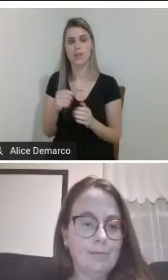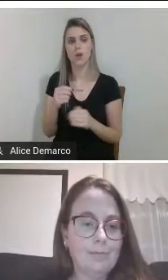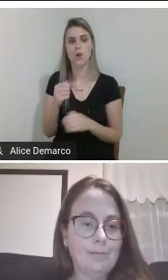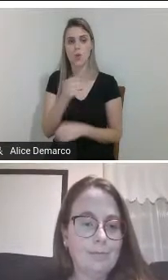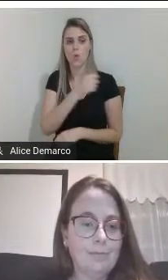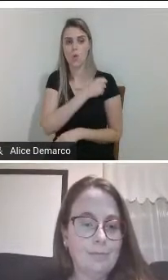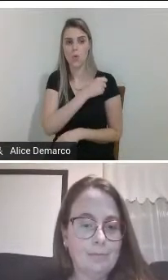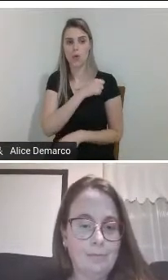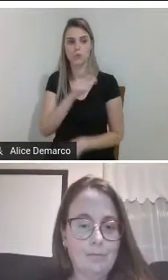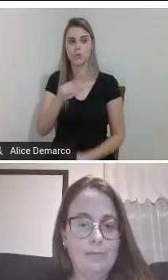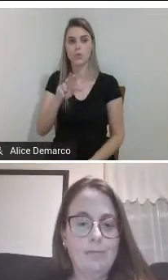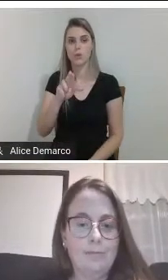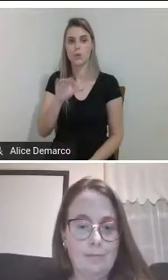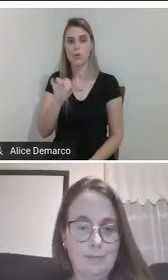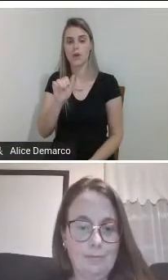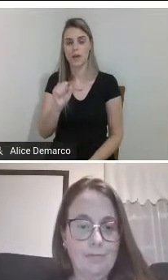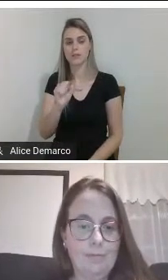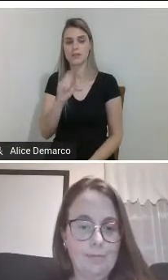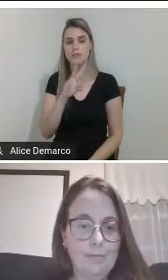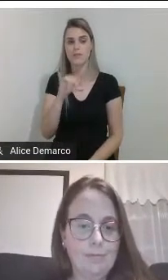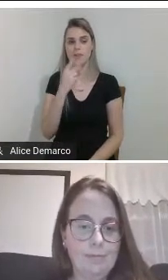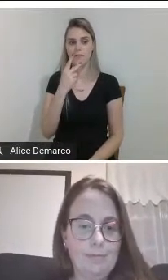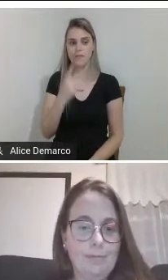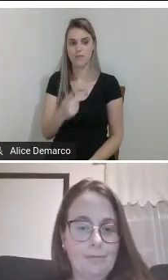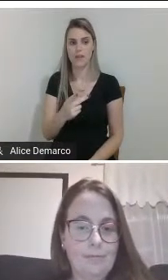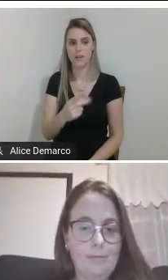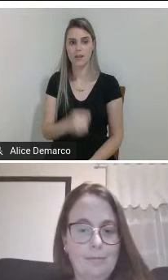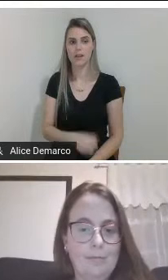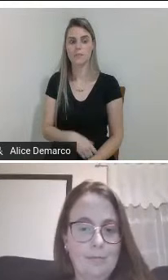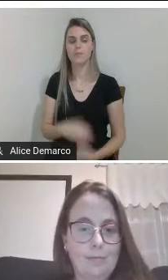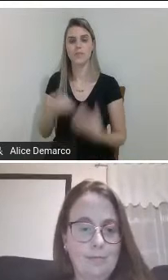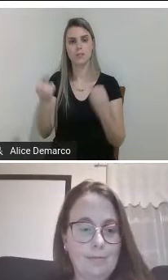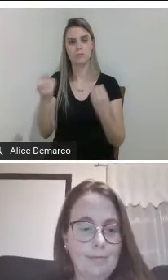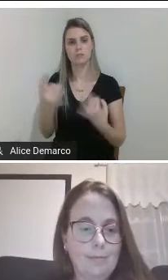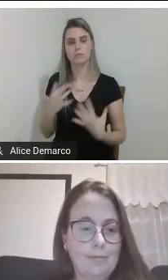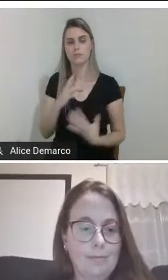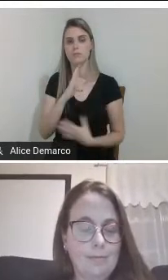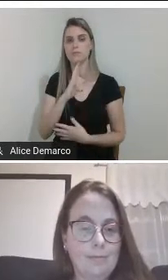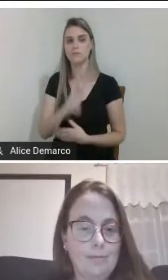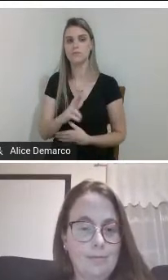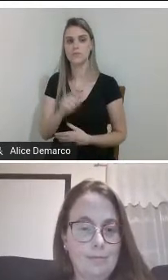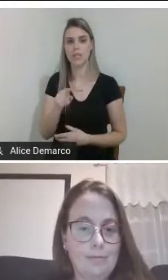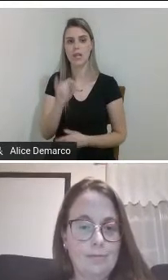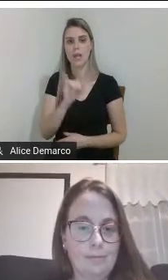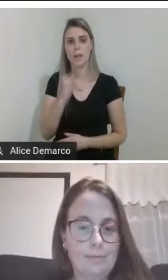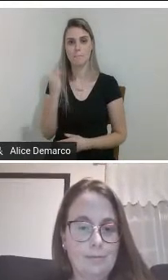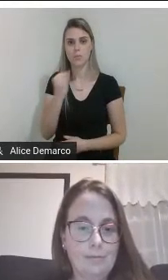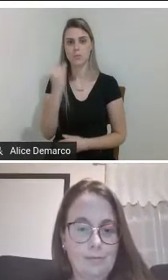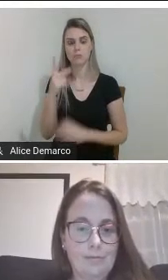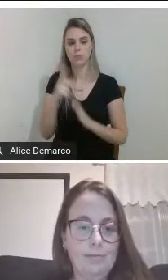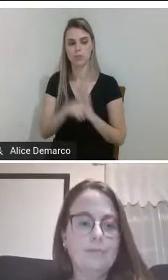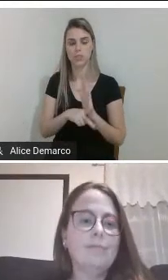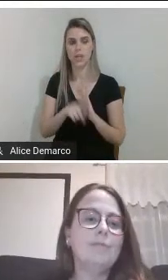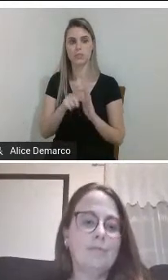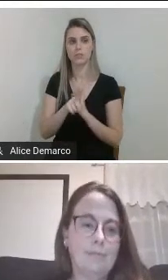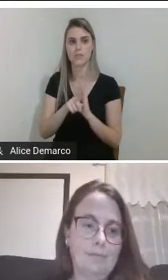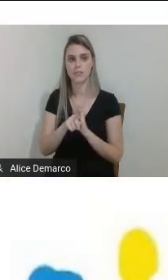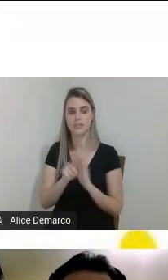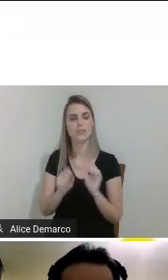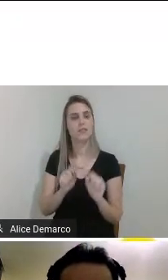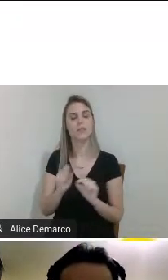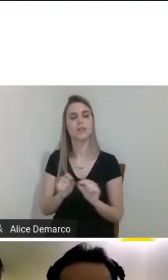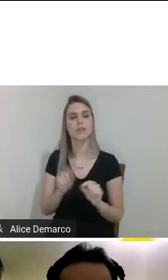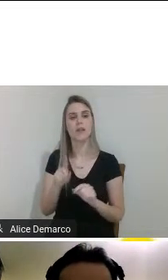Lucas Menin então ele vai estar explanando mostrando os resultados desse importante projeto de pesquisa que foi